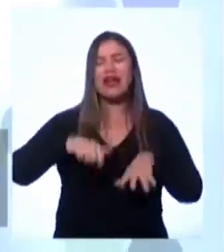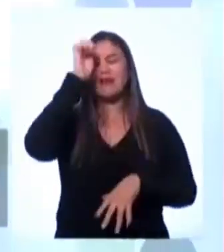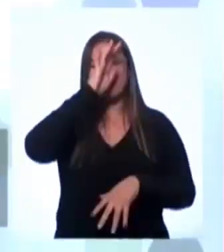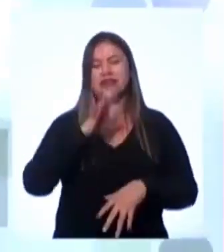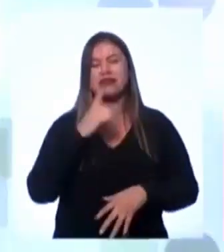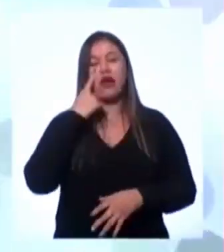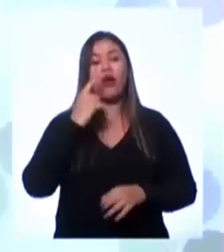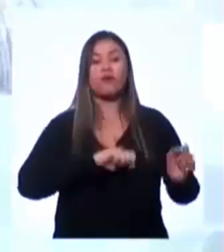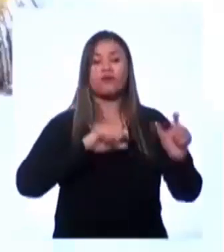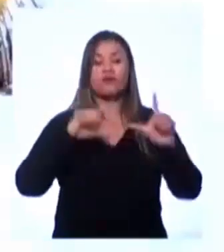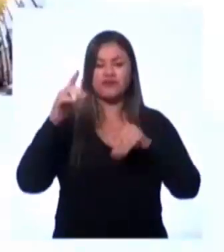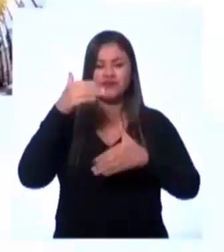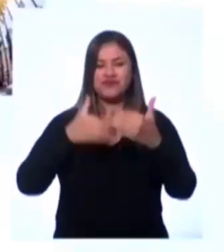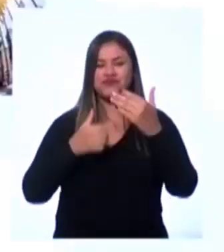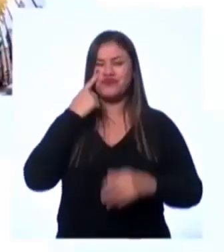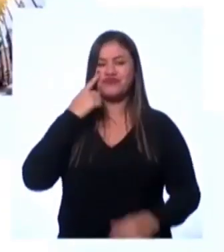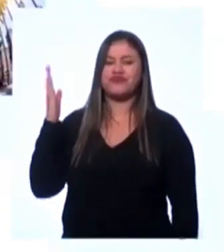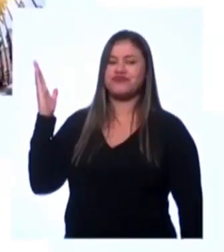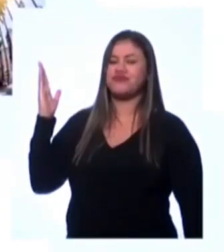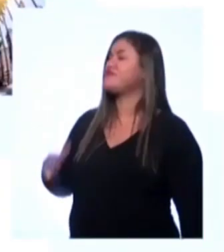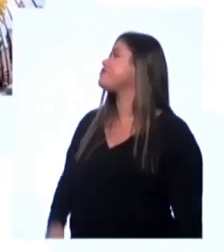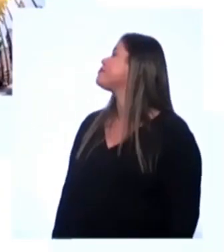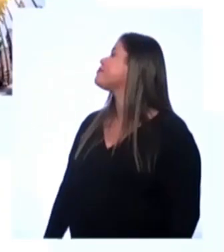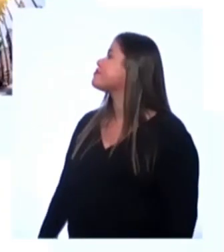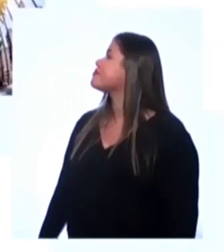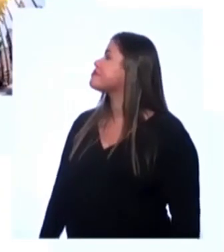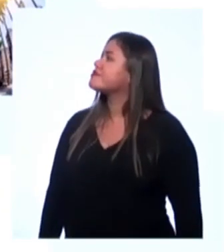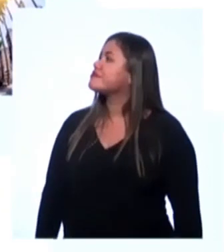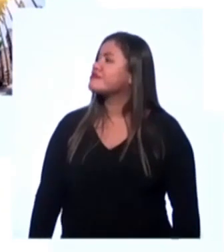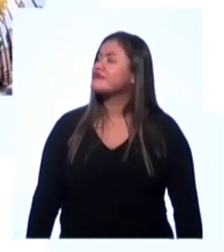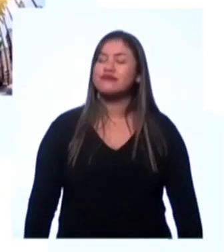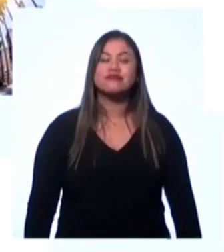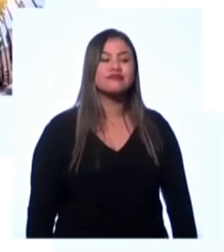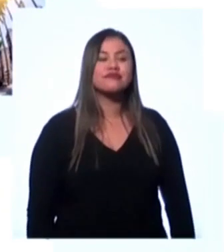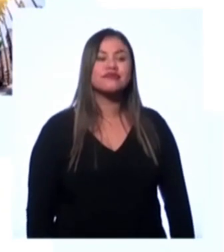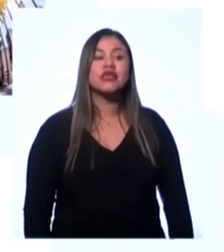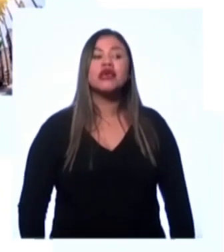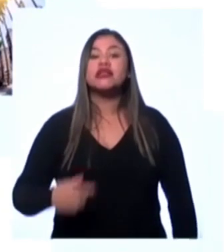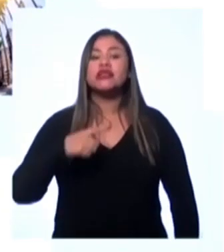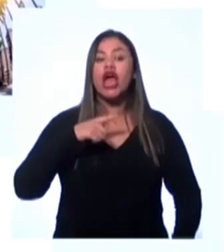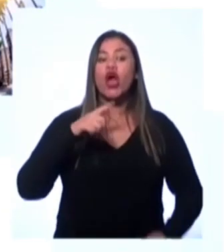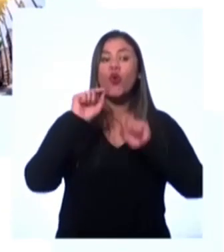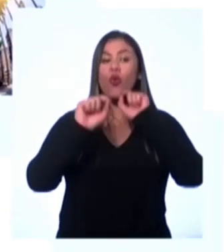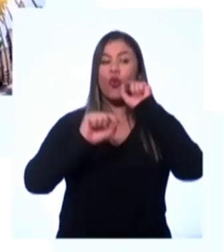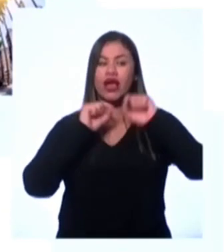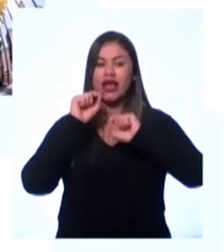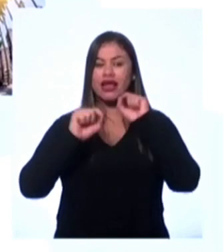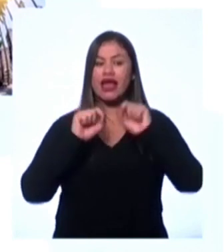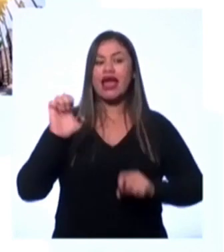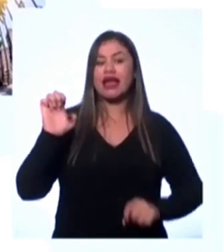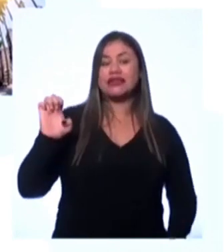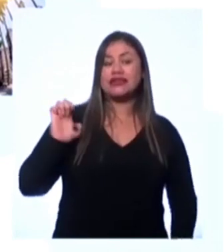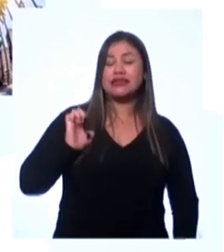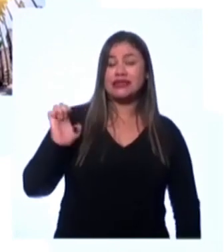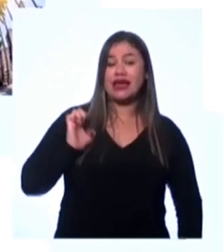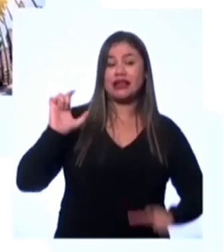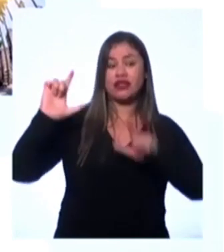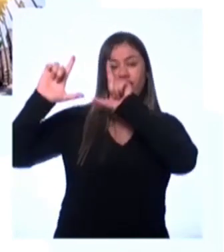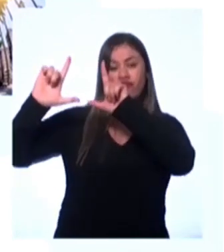olhada aqui na tela como existem essas relações. Vejam. Aqui nós temos, no canto superior esquerdo, a